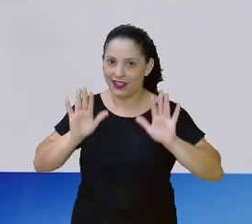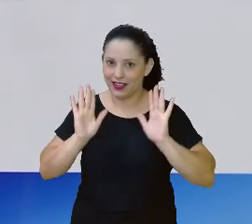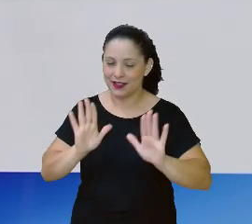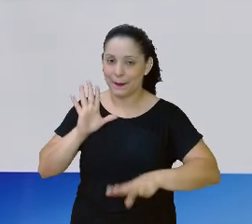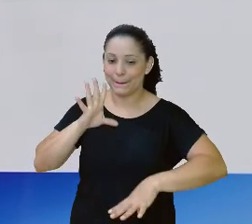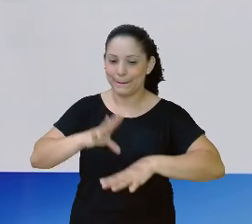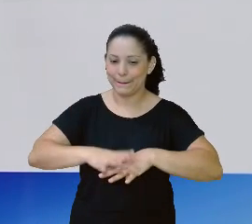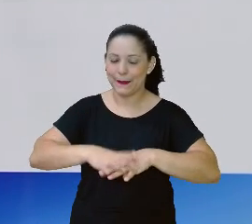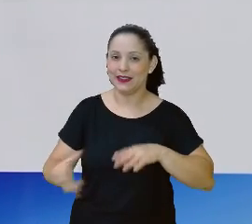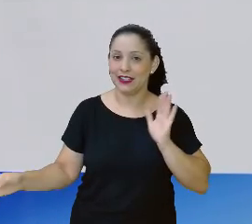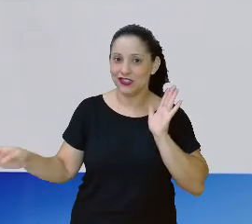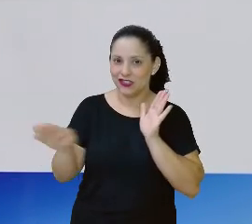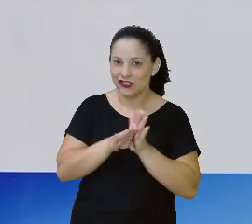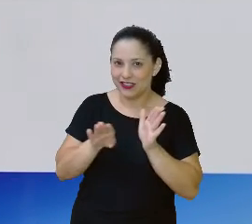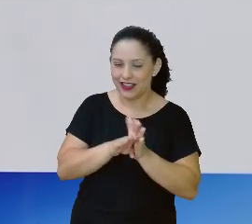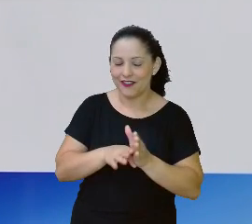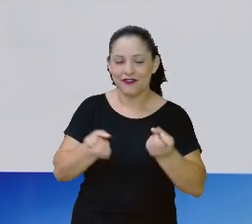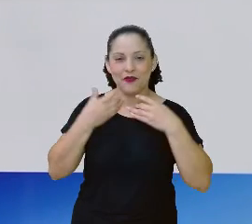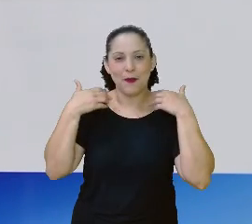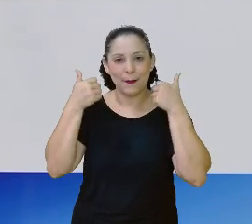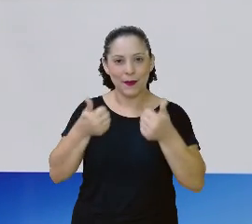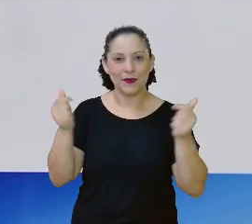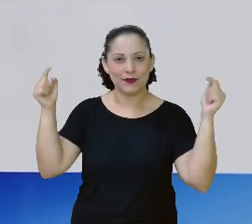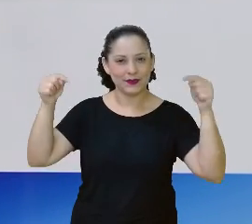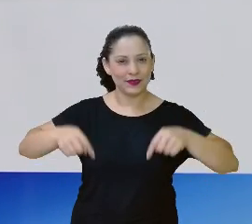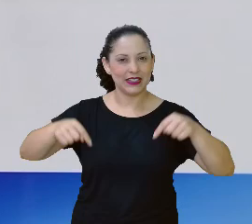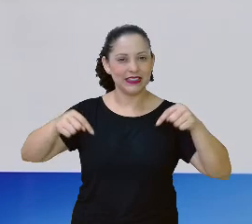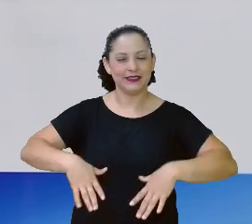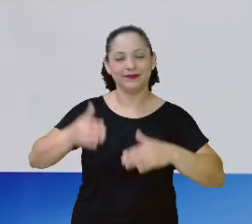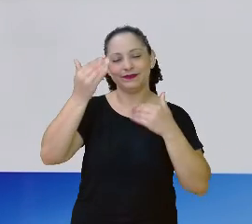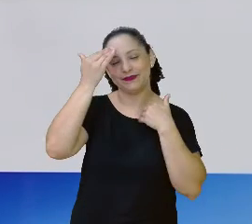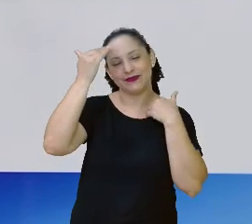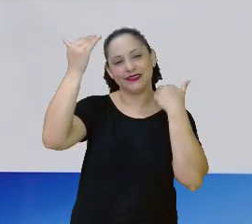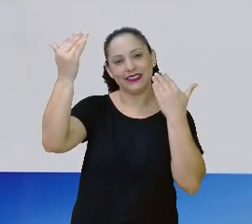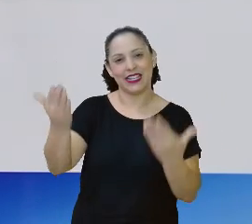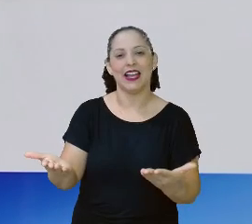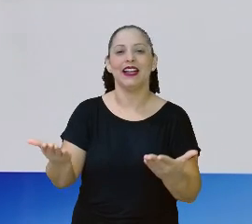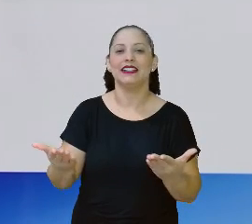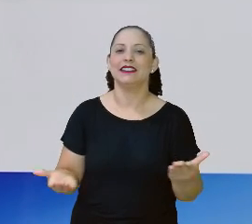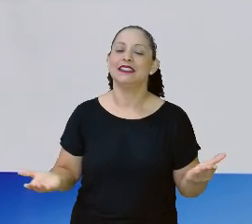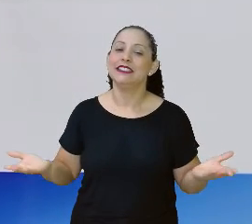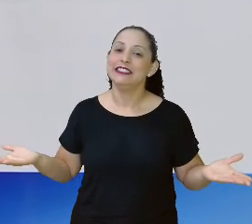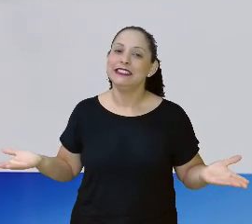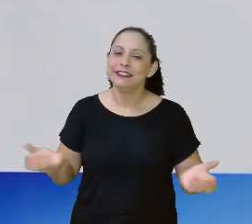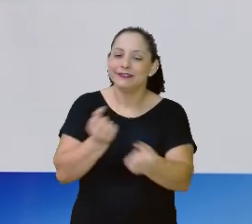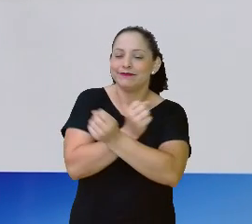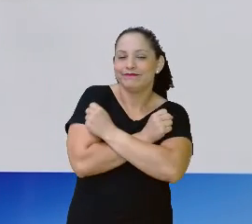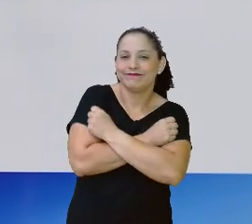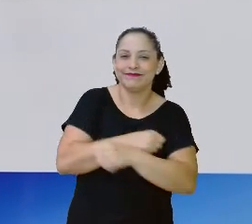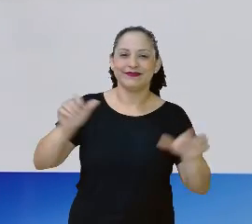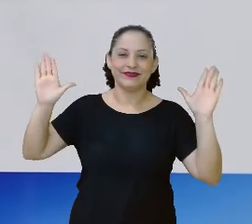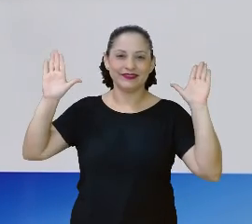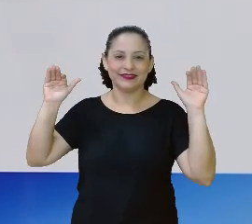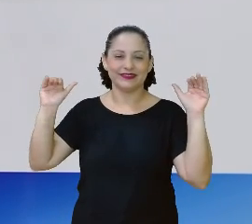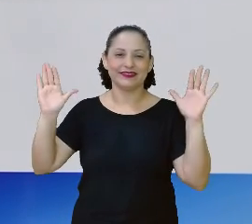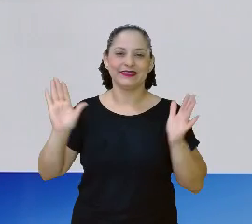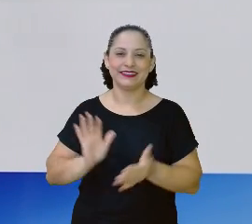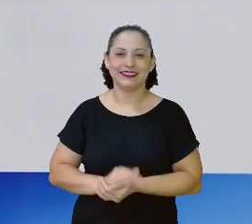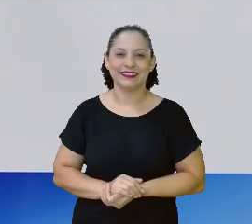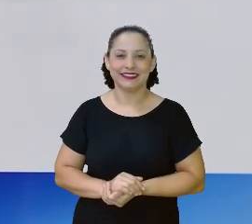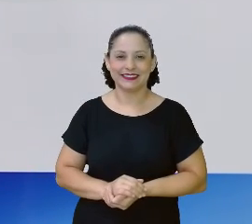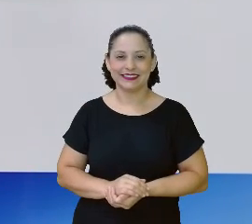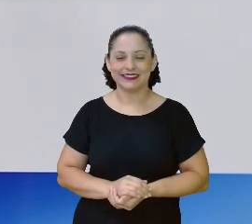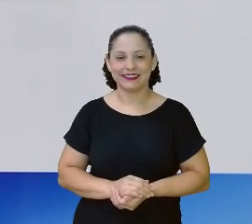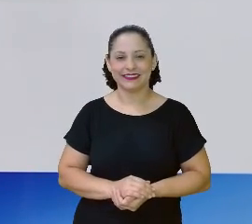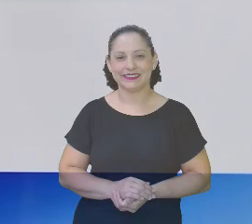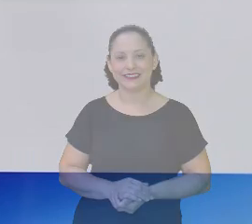matemática está chegando. Foi muito bom estar com vocês, tá certo? Muito obrigada por ficar até o final. Forte abraço e até a próxima. Tchau, tchau.